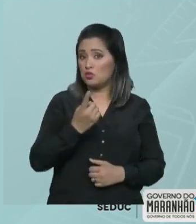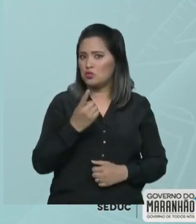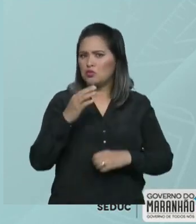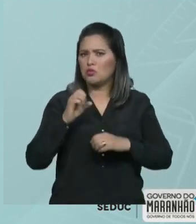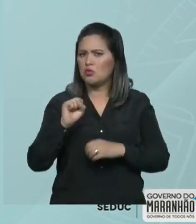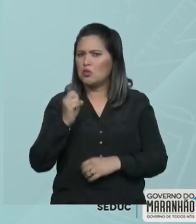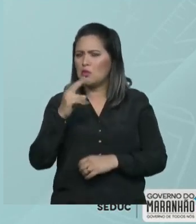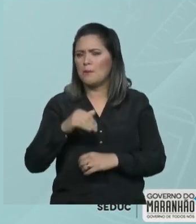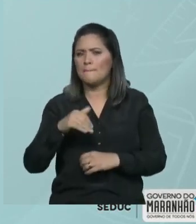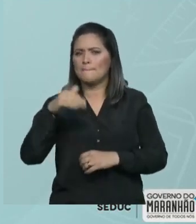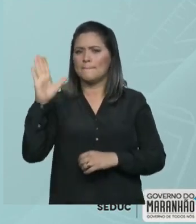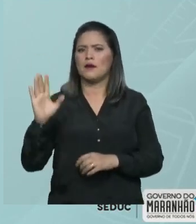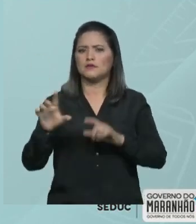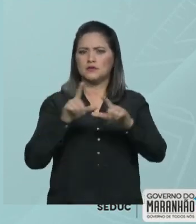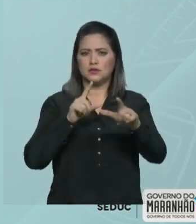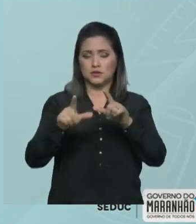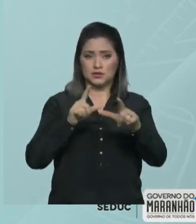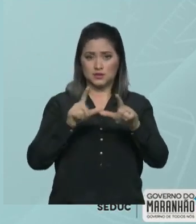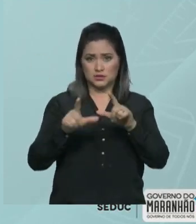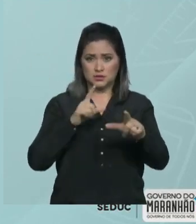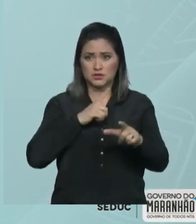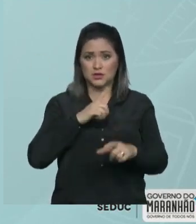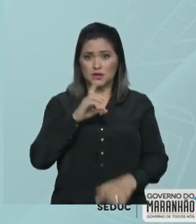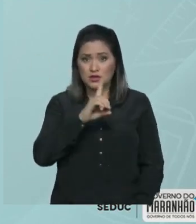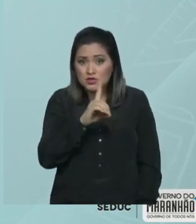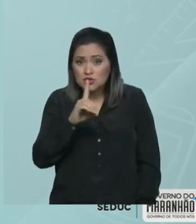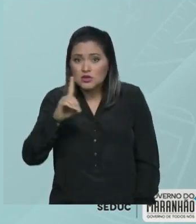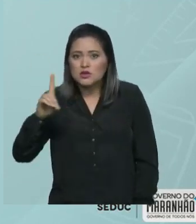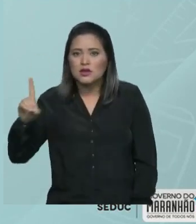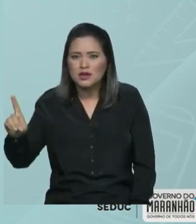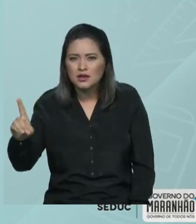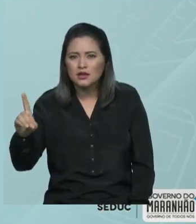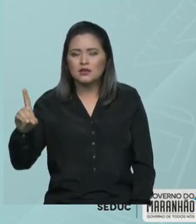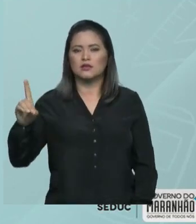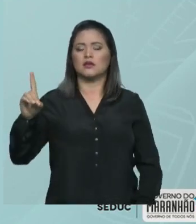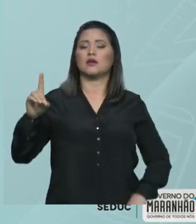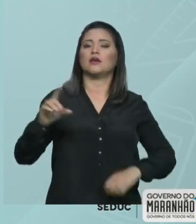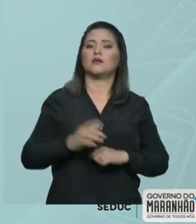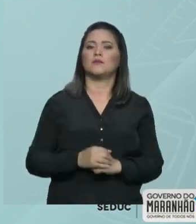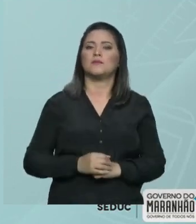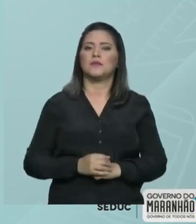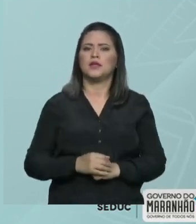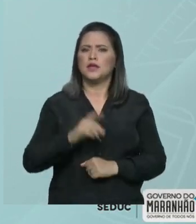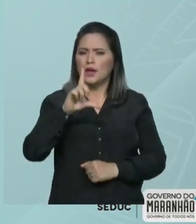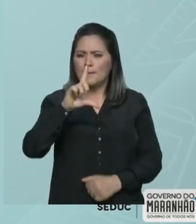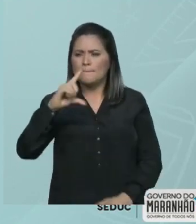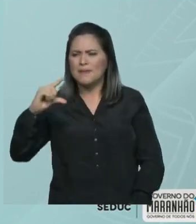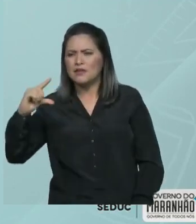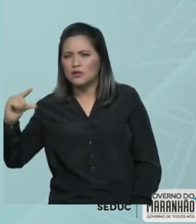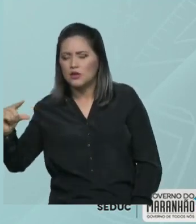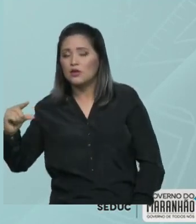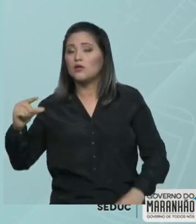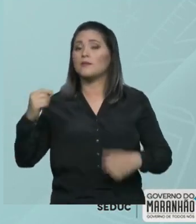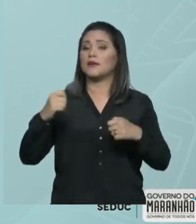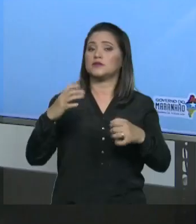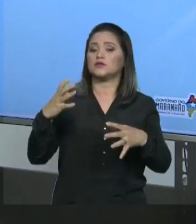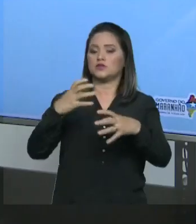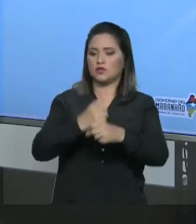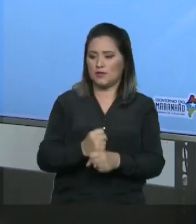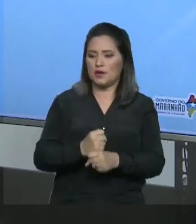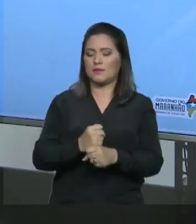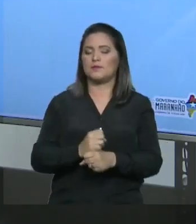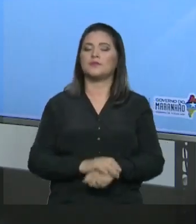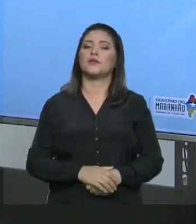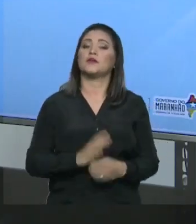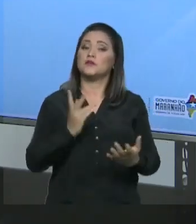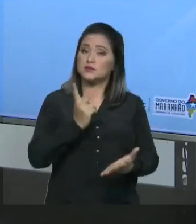direita de outro, de maior valor, eles são adicionados a esse. Então, olha só. Sempre que você colocar um